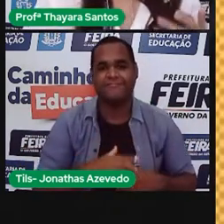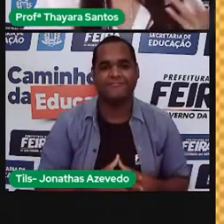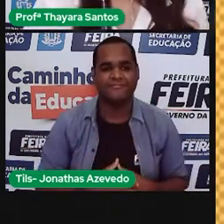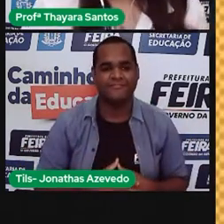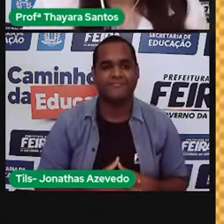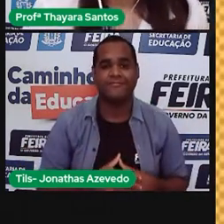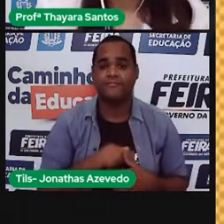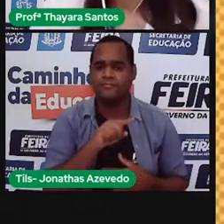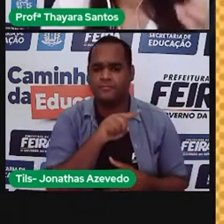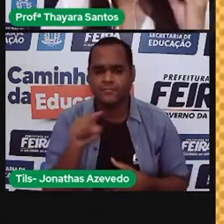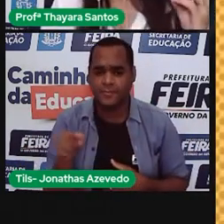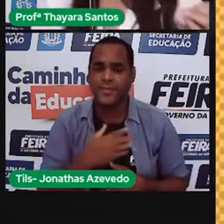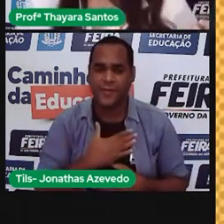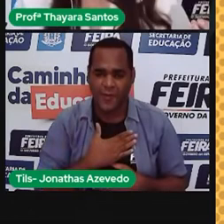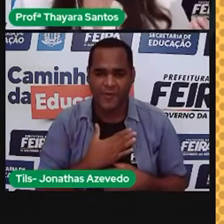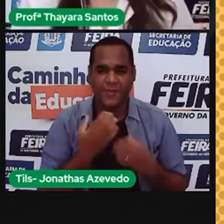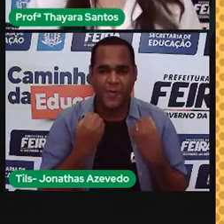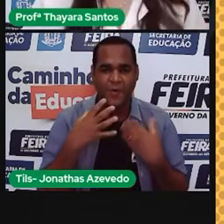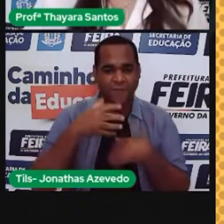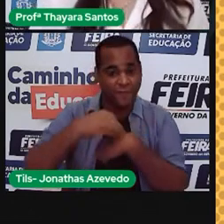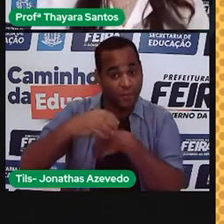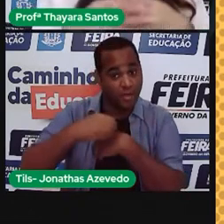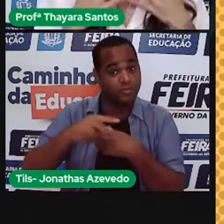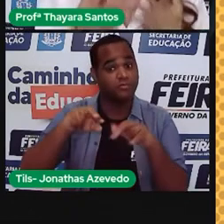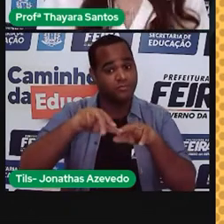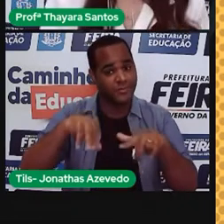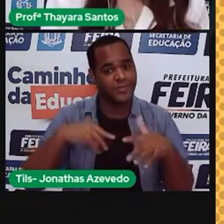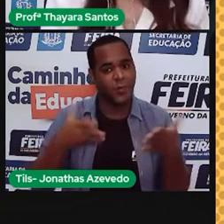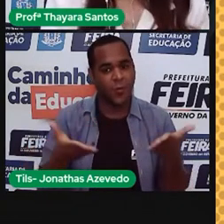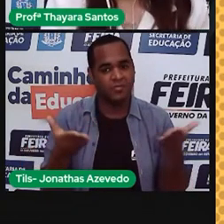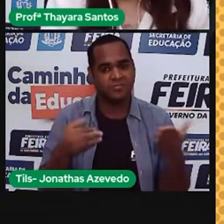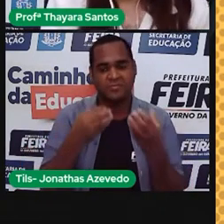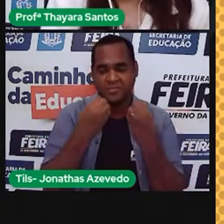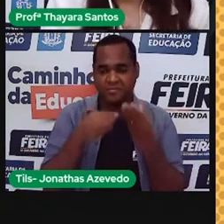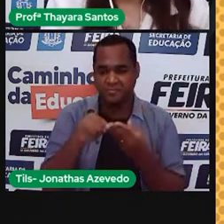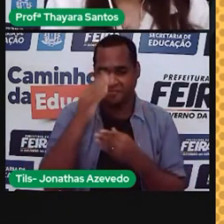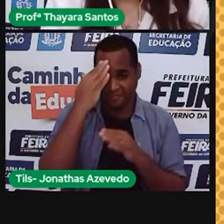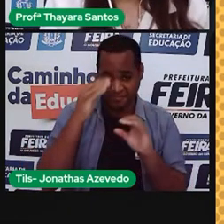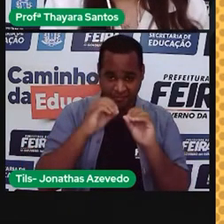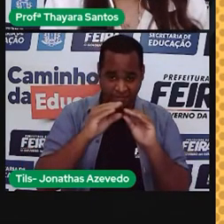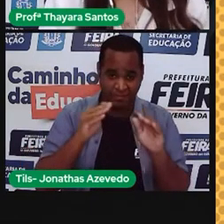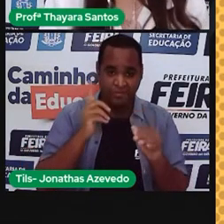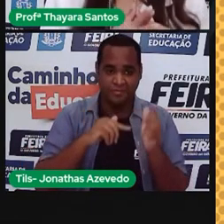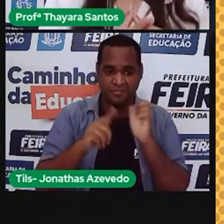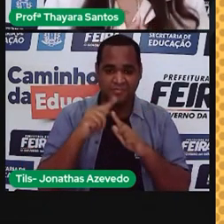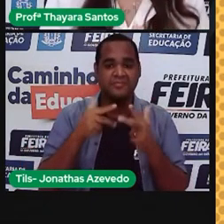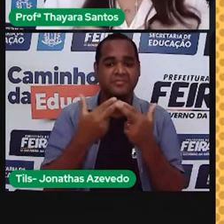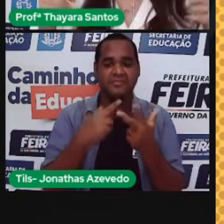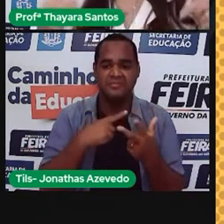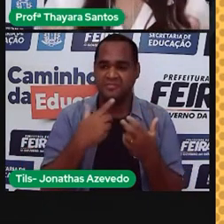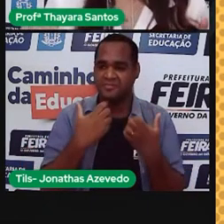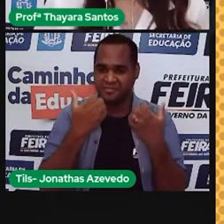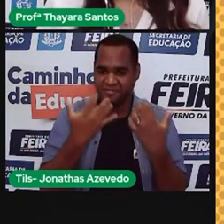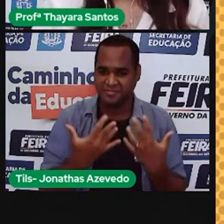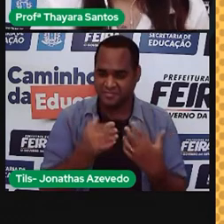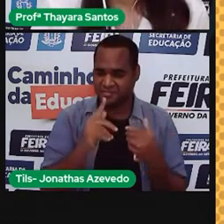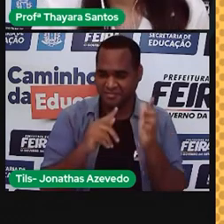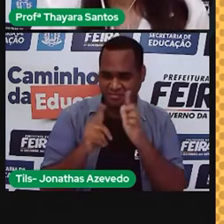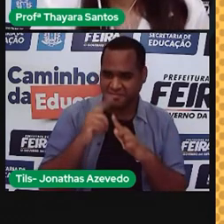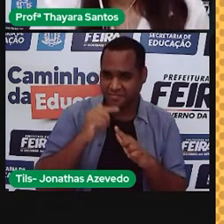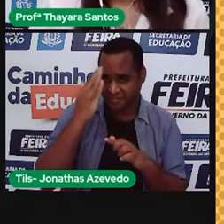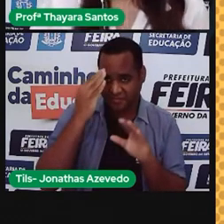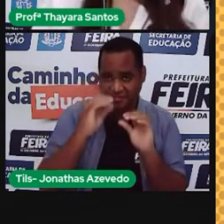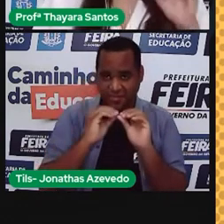E aí, gente, muita informação hoje. Será que vocês entenderam aí do outro lado? Me contem aí quem conseguiu